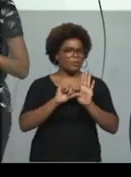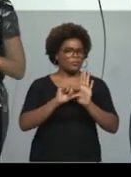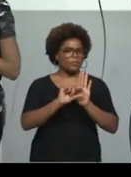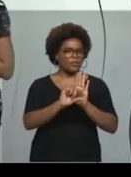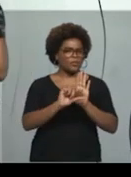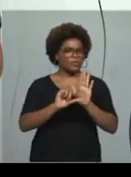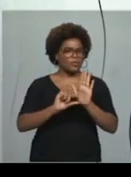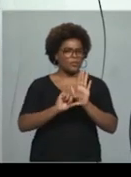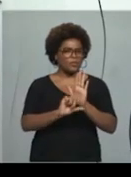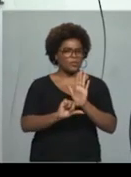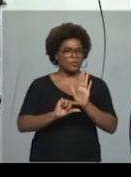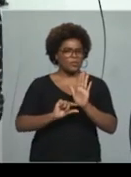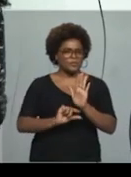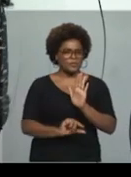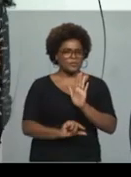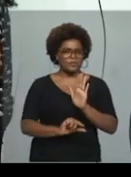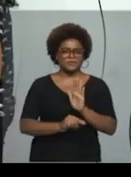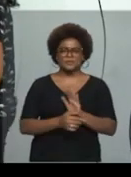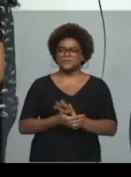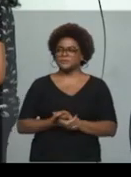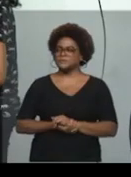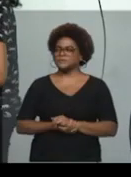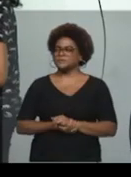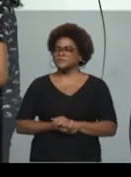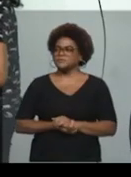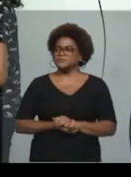que nós lemos.